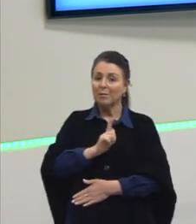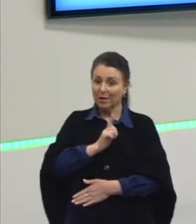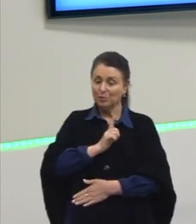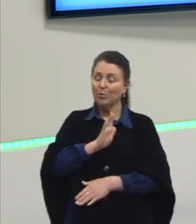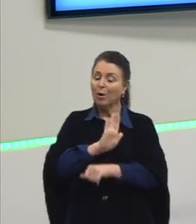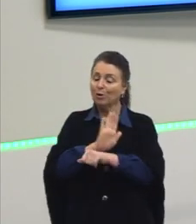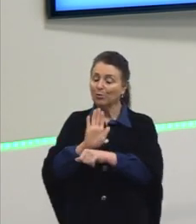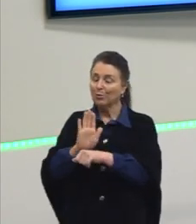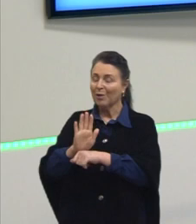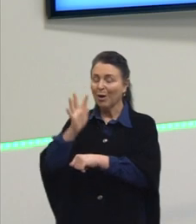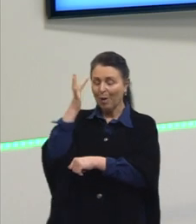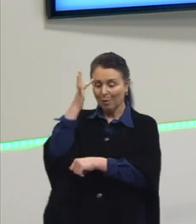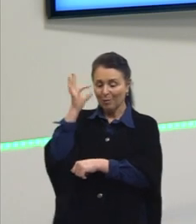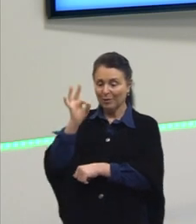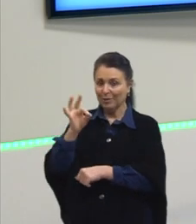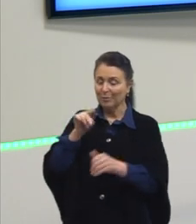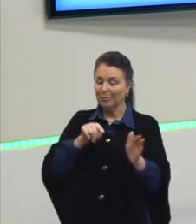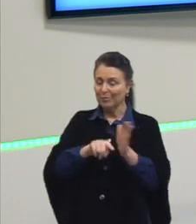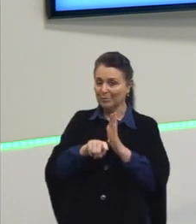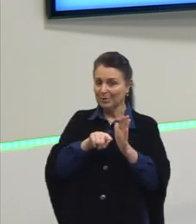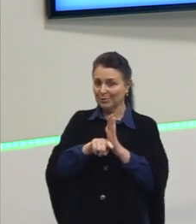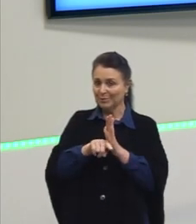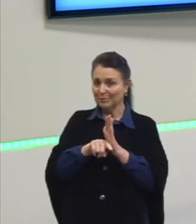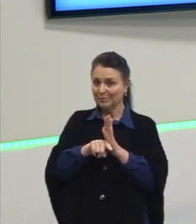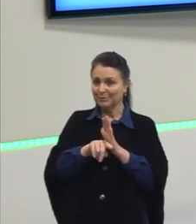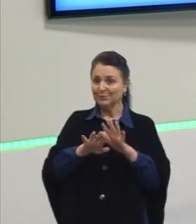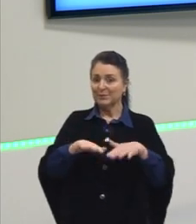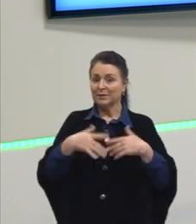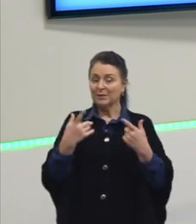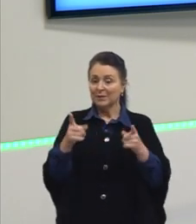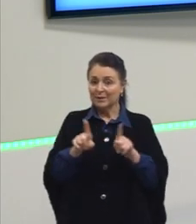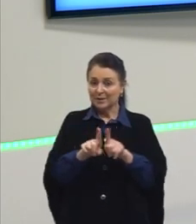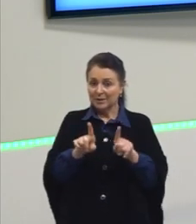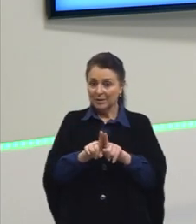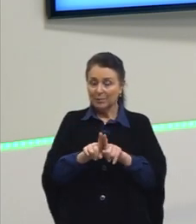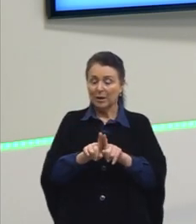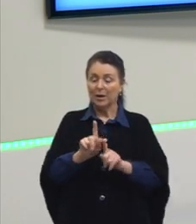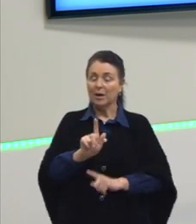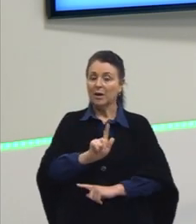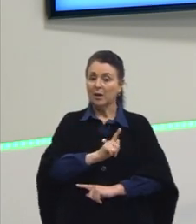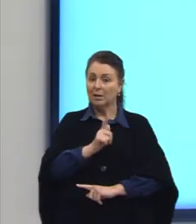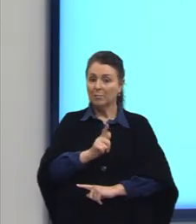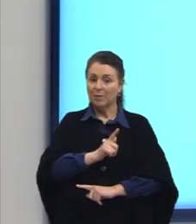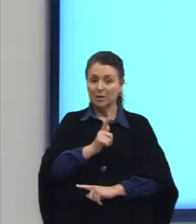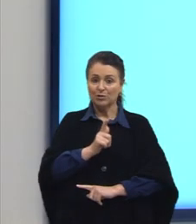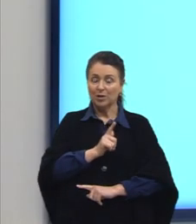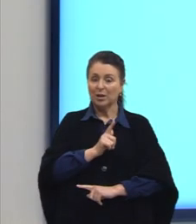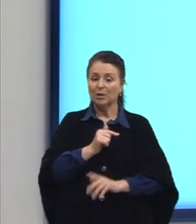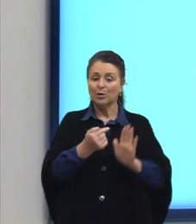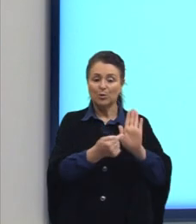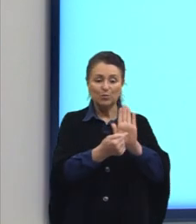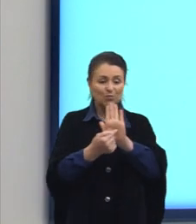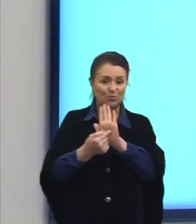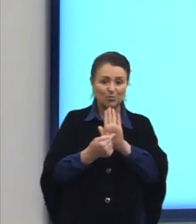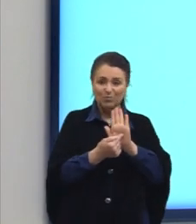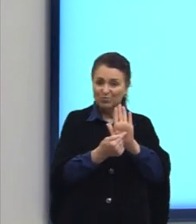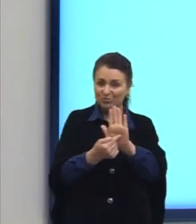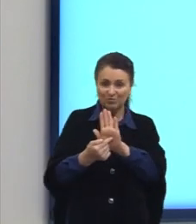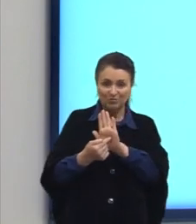compreendam as questões. E também, a gramática não é abordada de forma